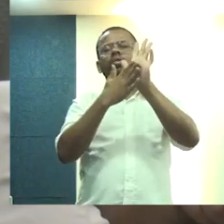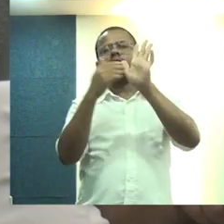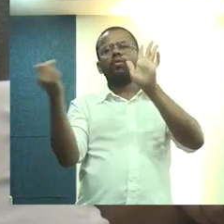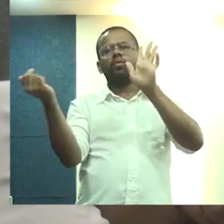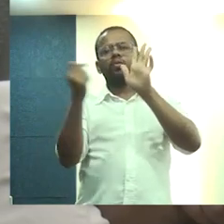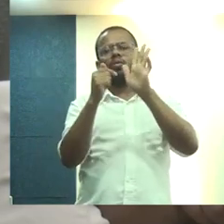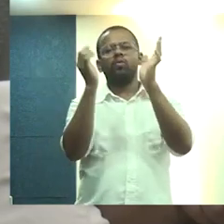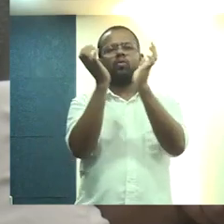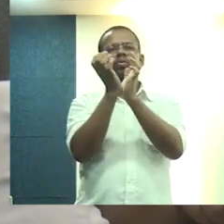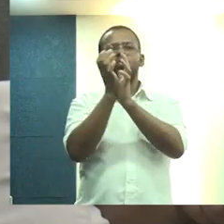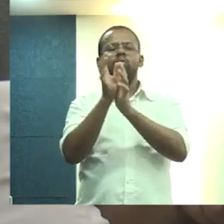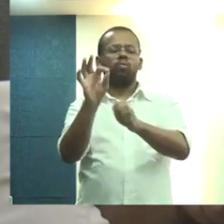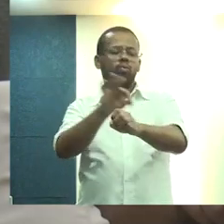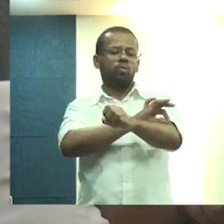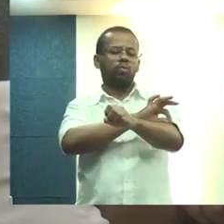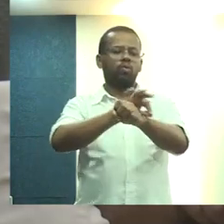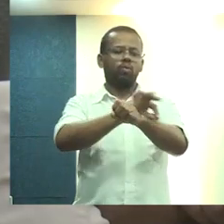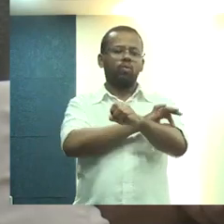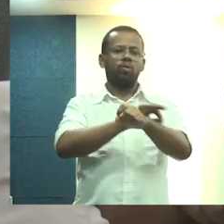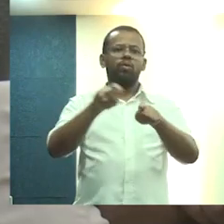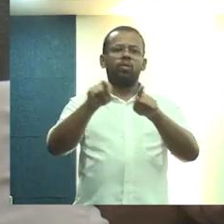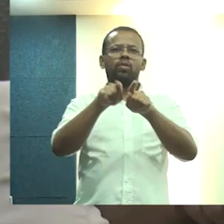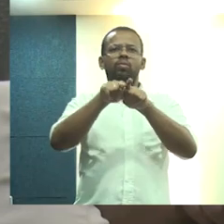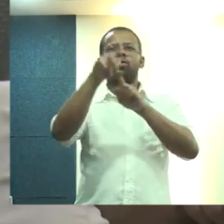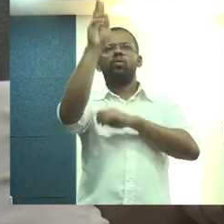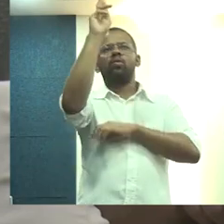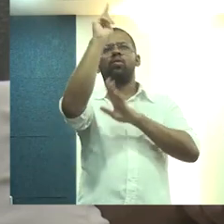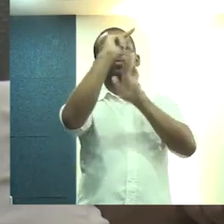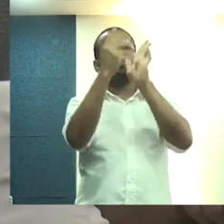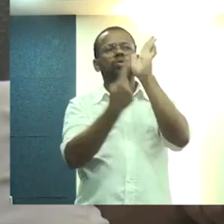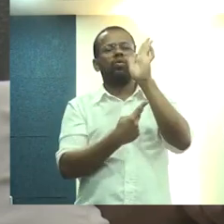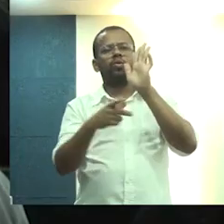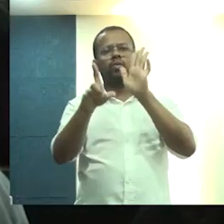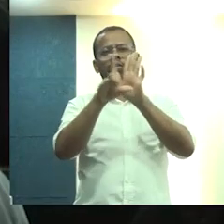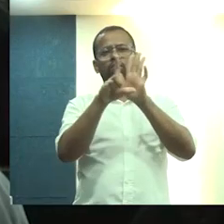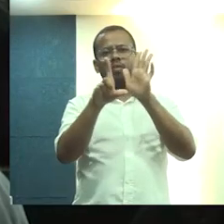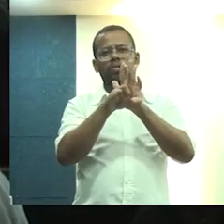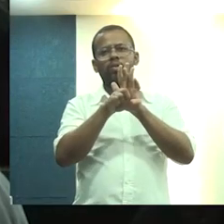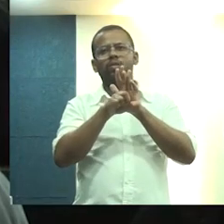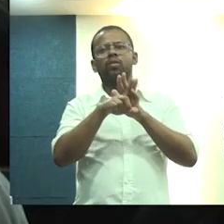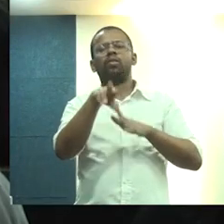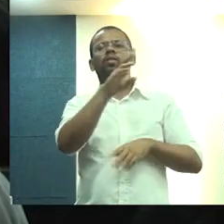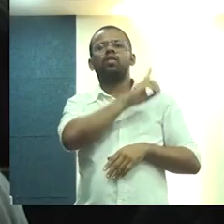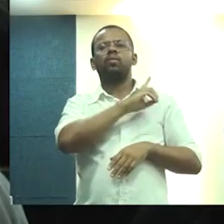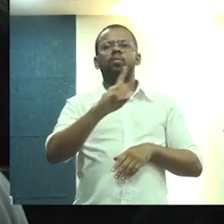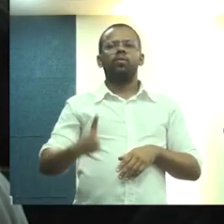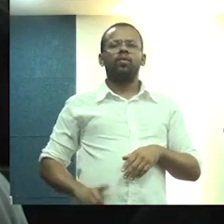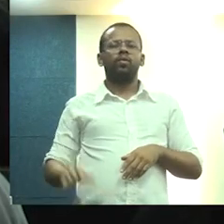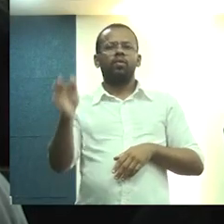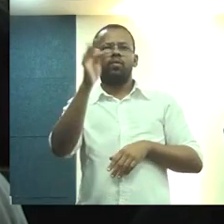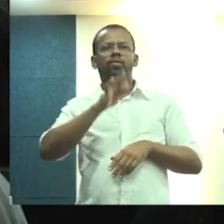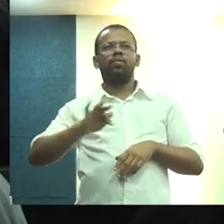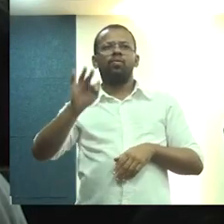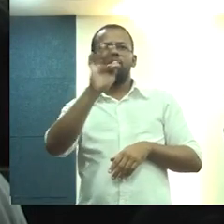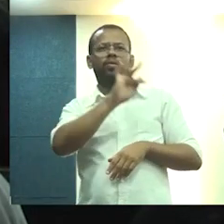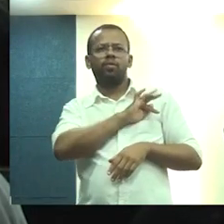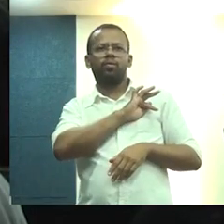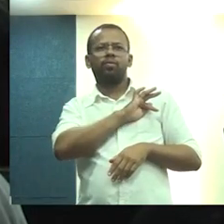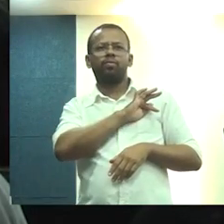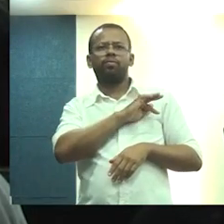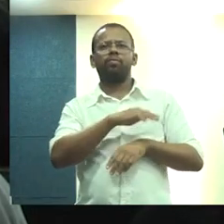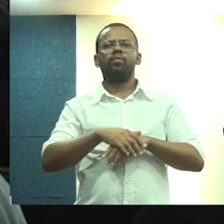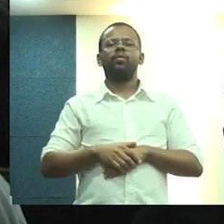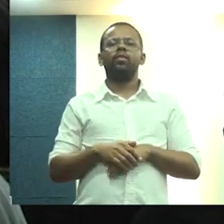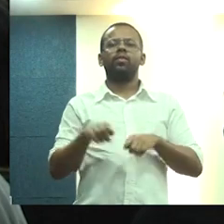de um grupo de arquitetos e do projeto de lei do arquiteto e deputado federal Clóvis Ilgren Fritz,